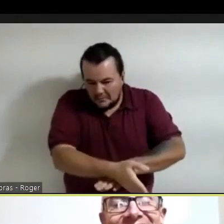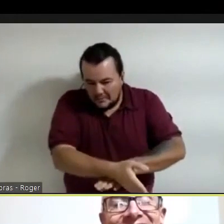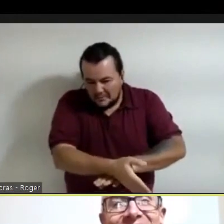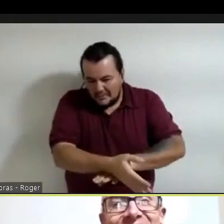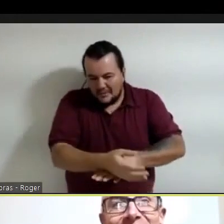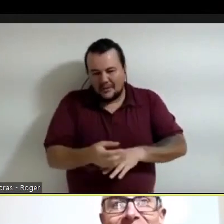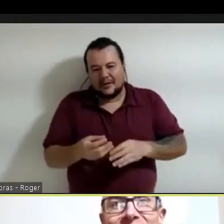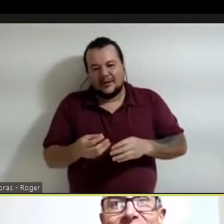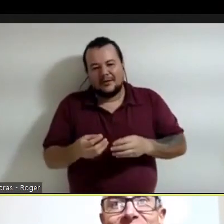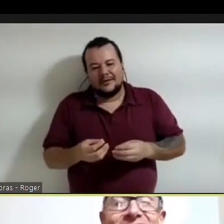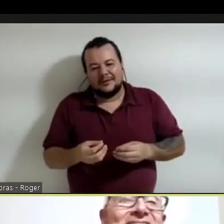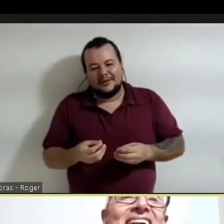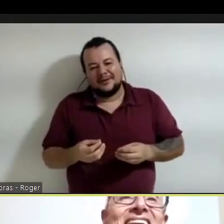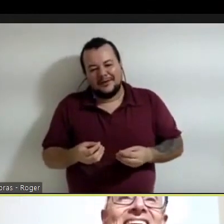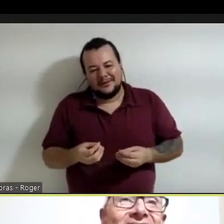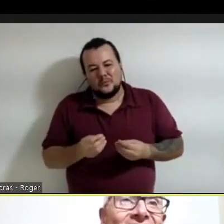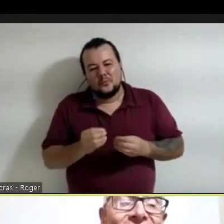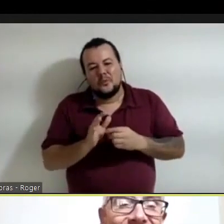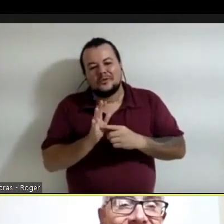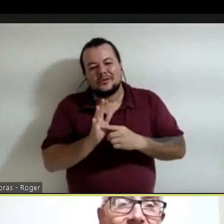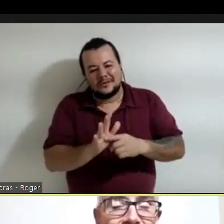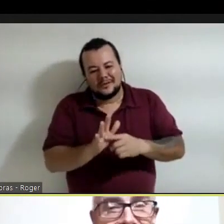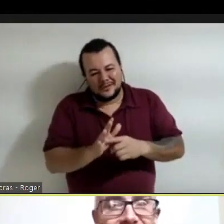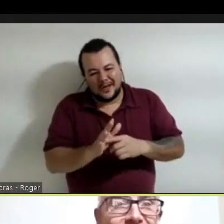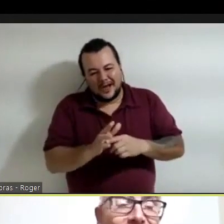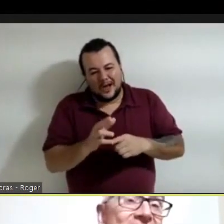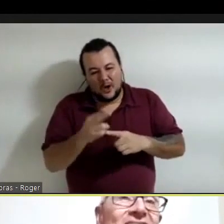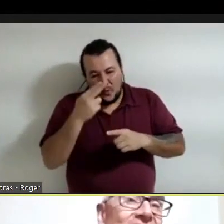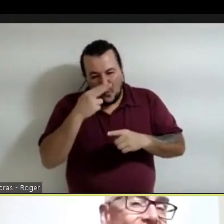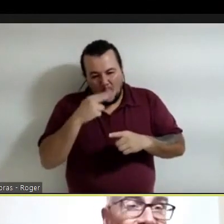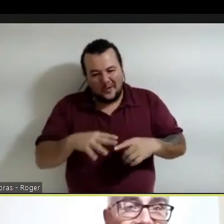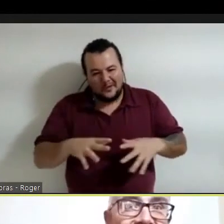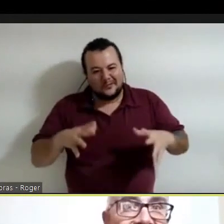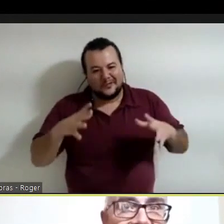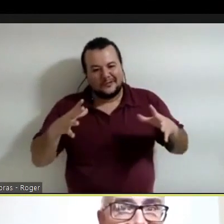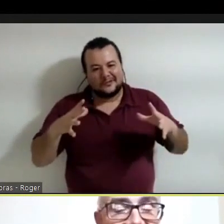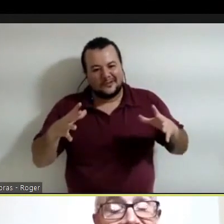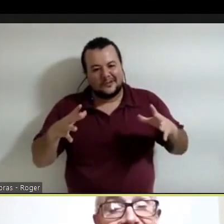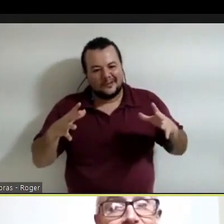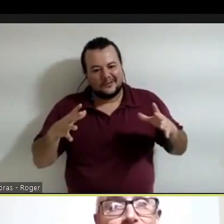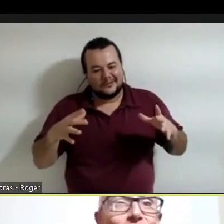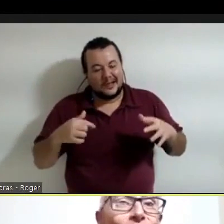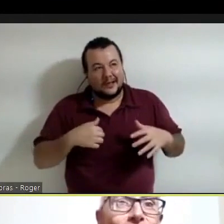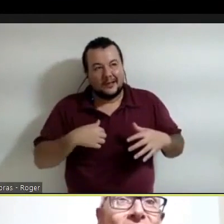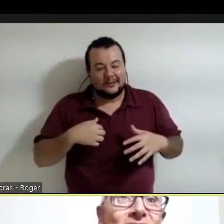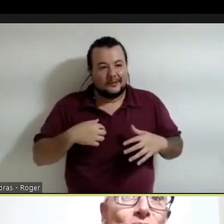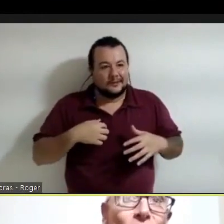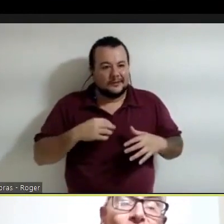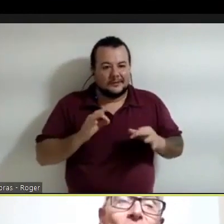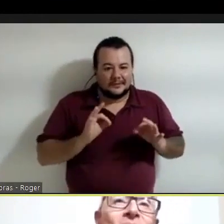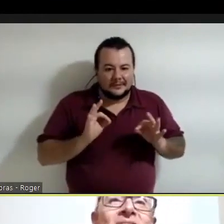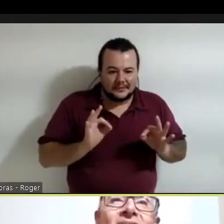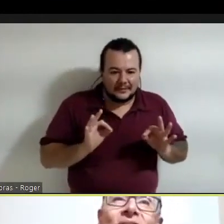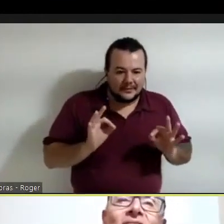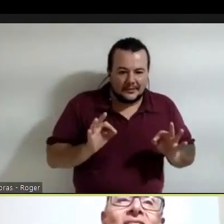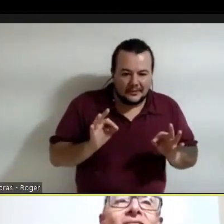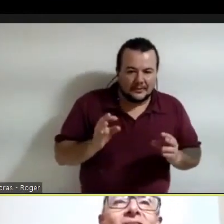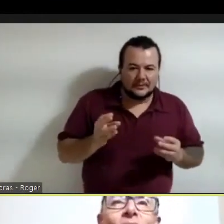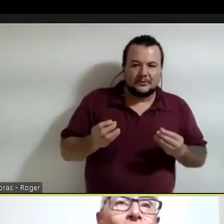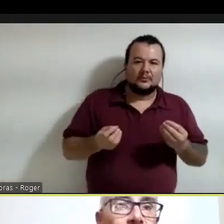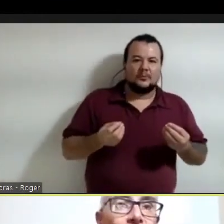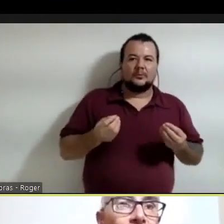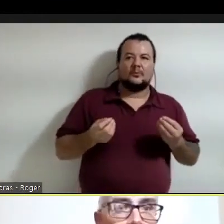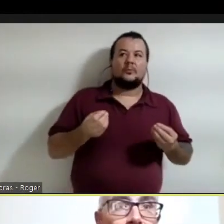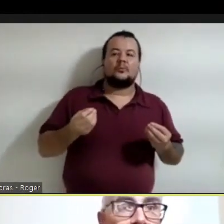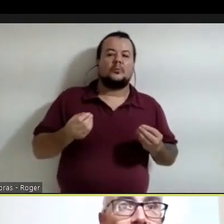É fascinante, é um tema de uma escala que não diria que um semestre é muito. eu acho que